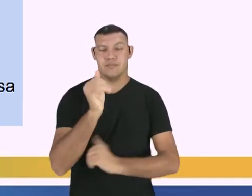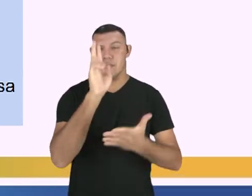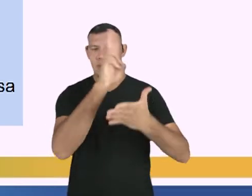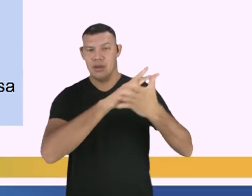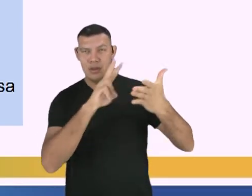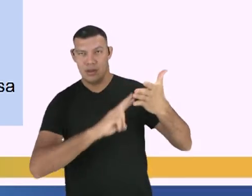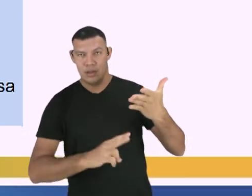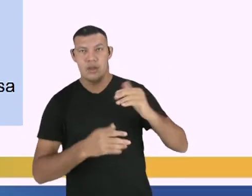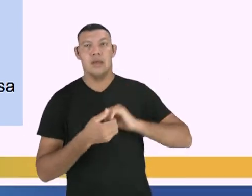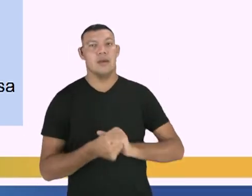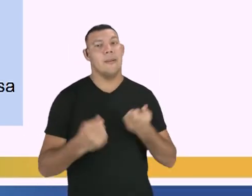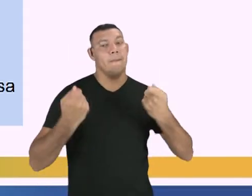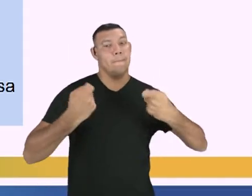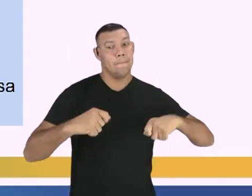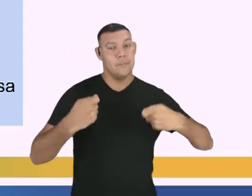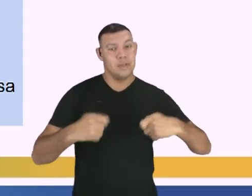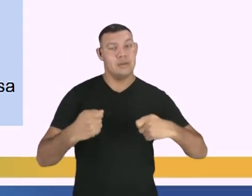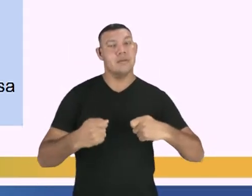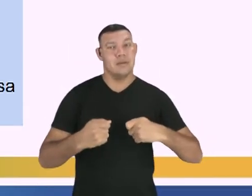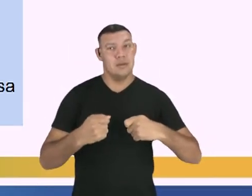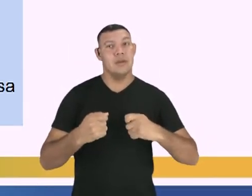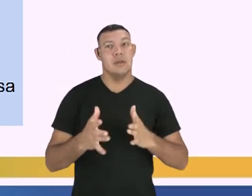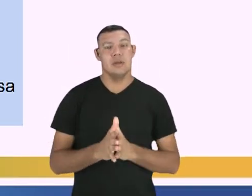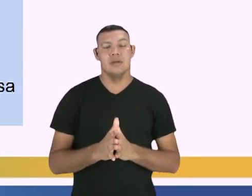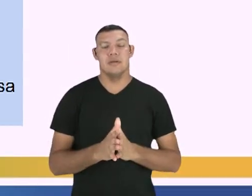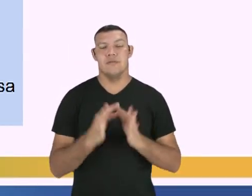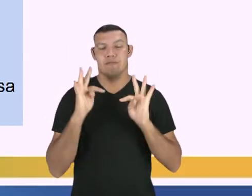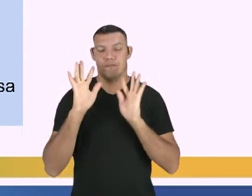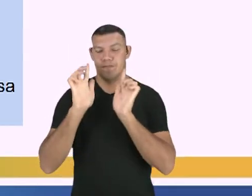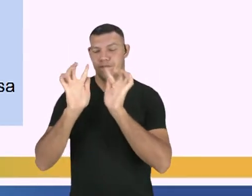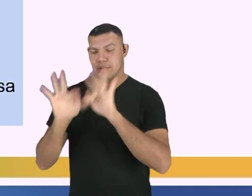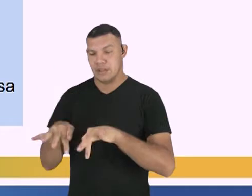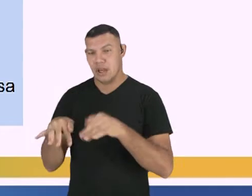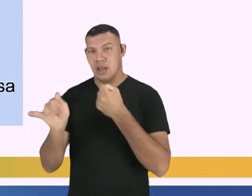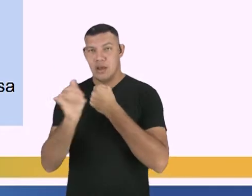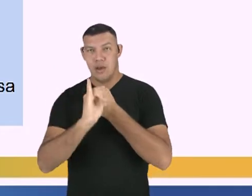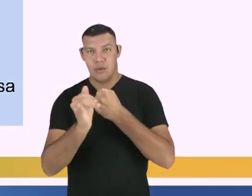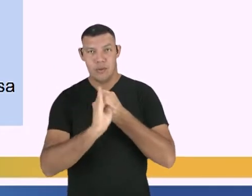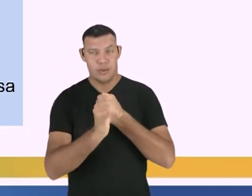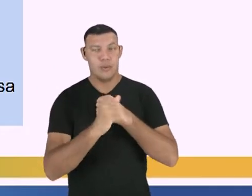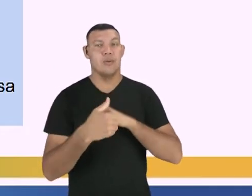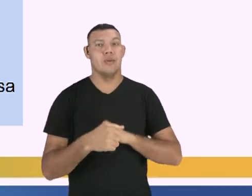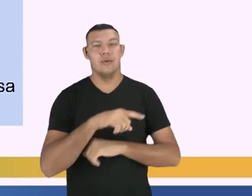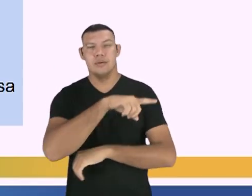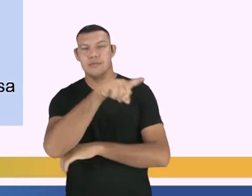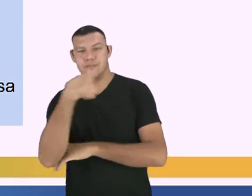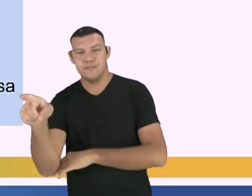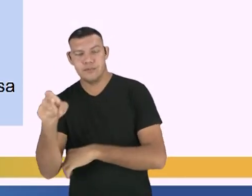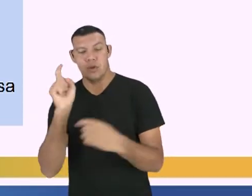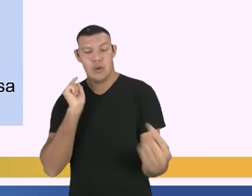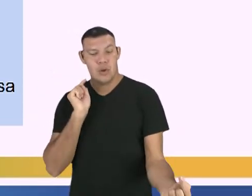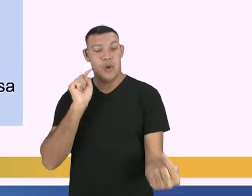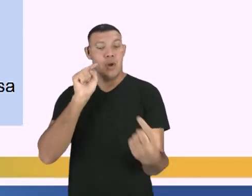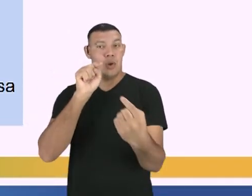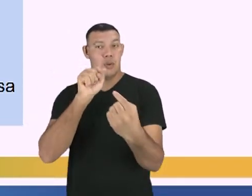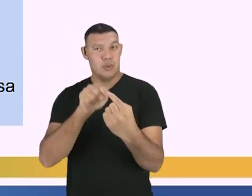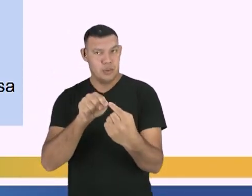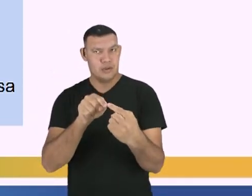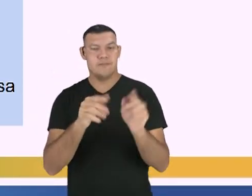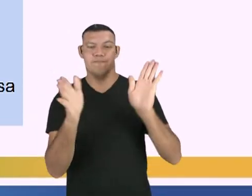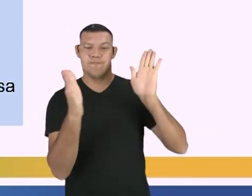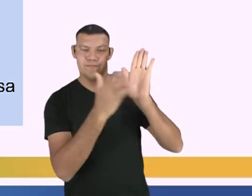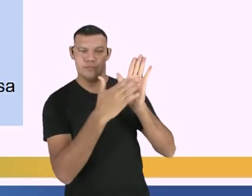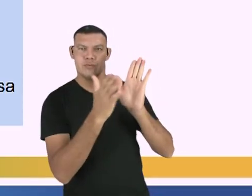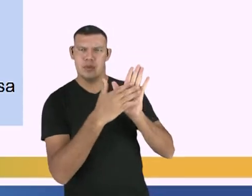Então, vocês precisam, ao terminar a crônica, observar se vocês estão cumprindo o objetivo que vocês se